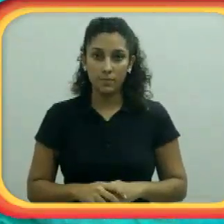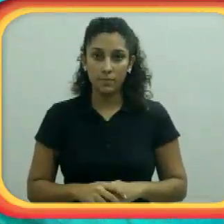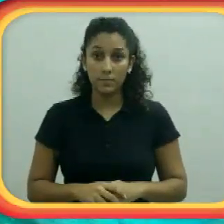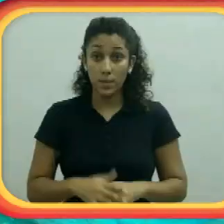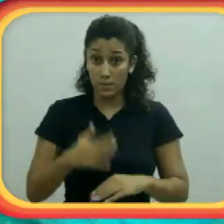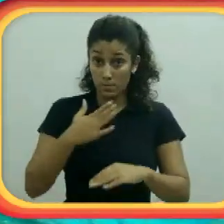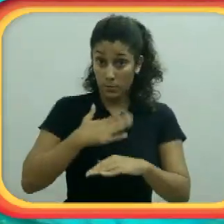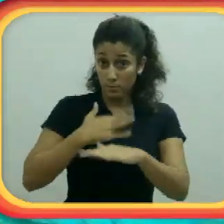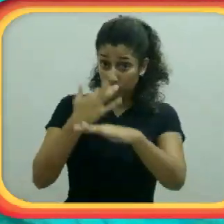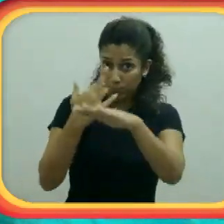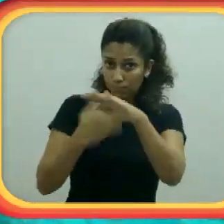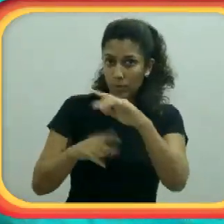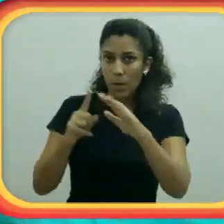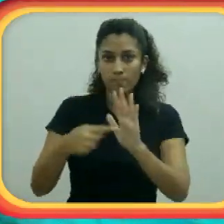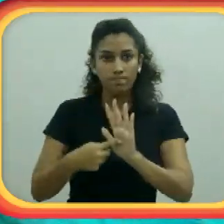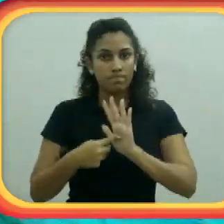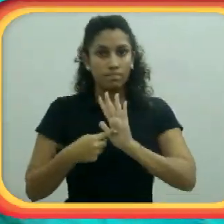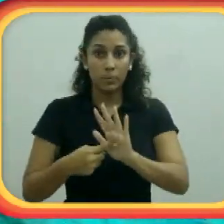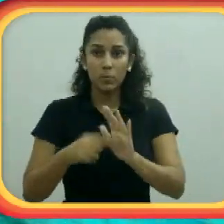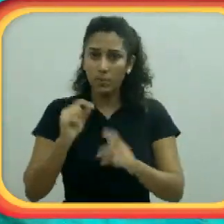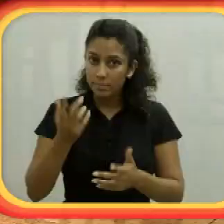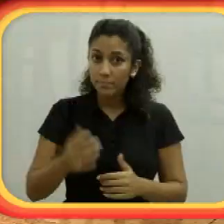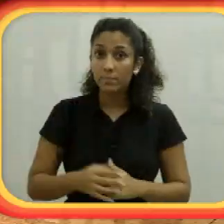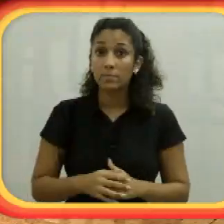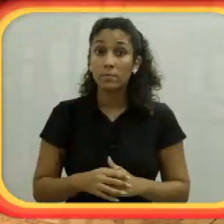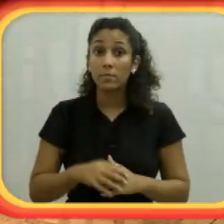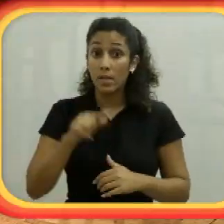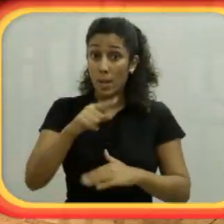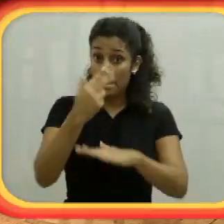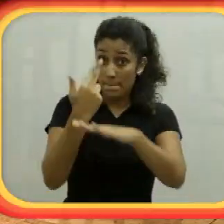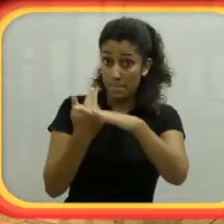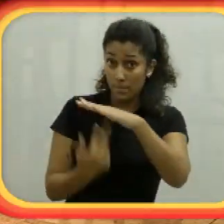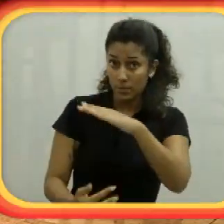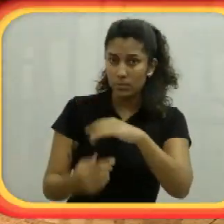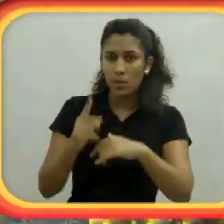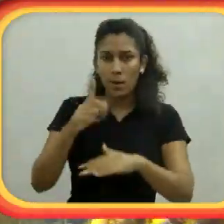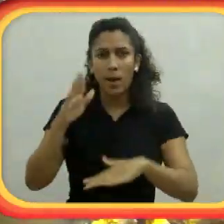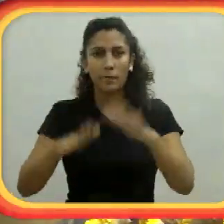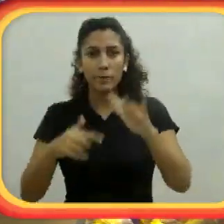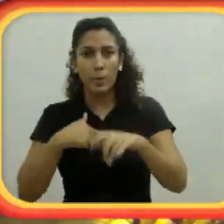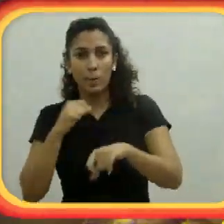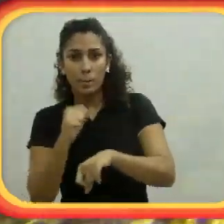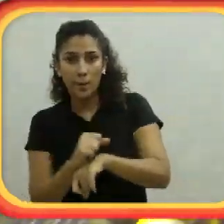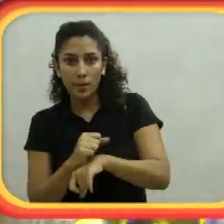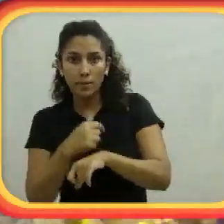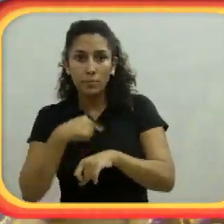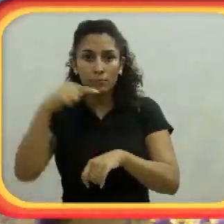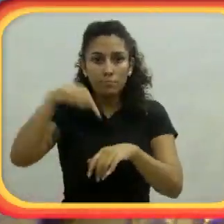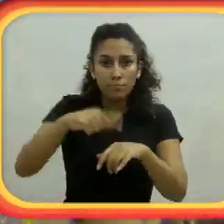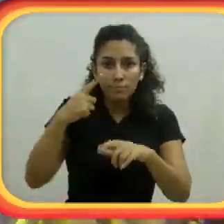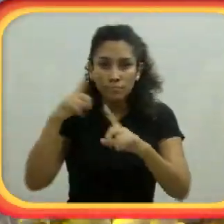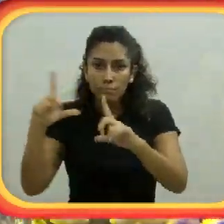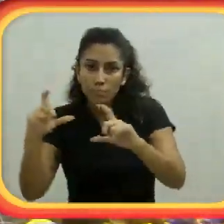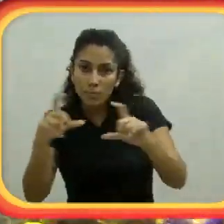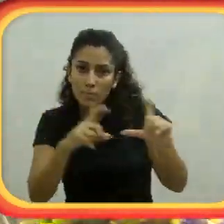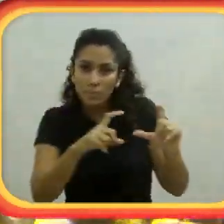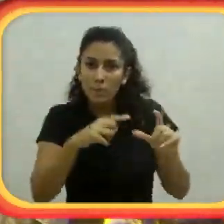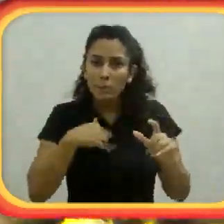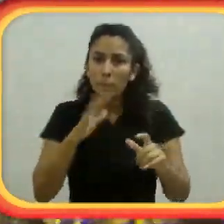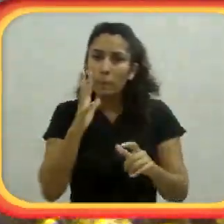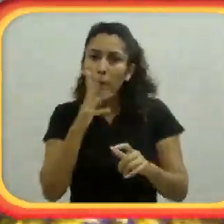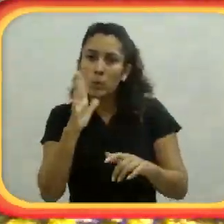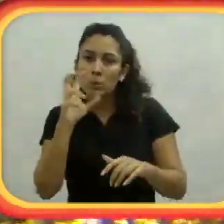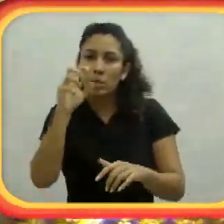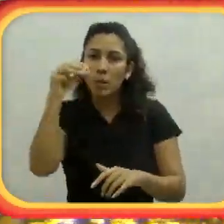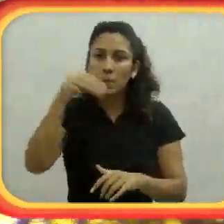esses seres marinhos naquele momento. Meu mergulho é mais contemplativo, né? É um mergulho que às vezes eu paro para fazer uma foto, às vezes eu